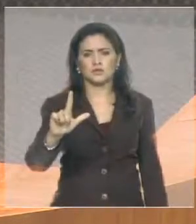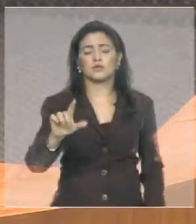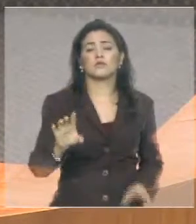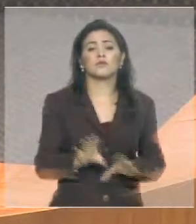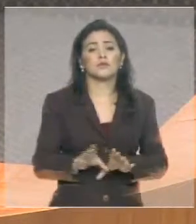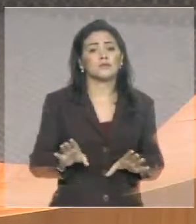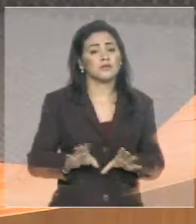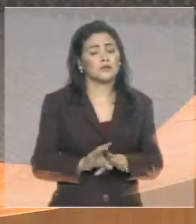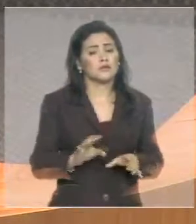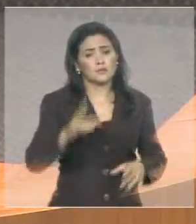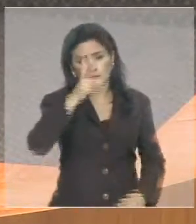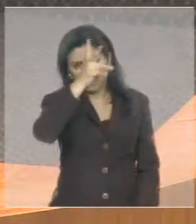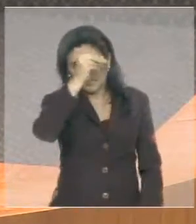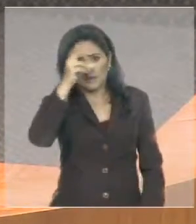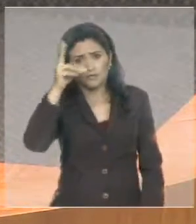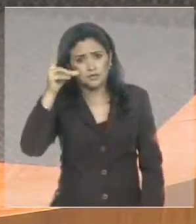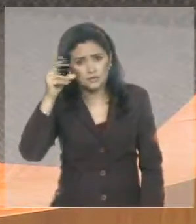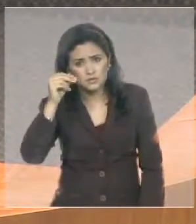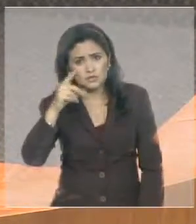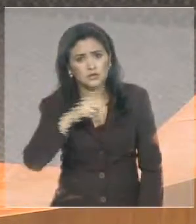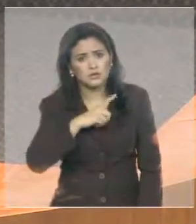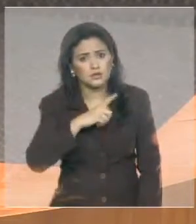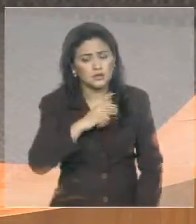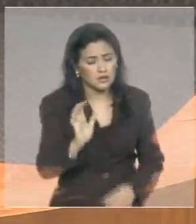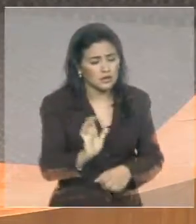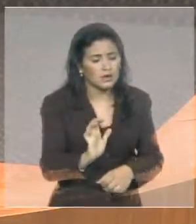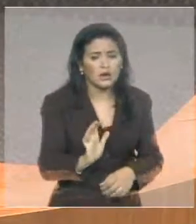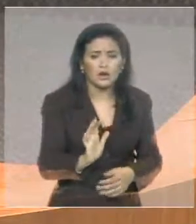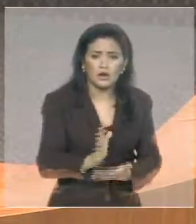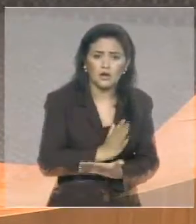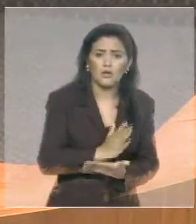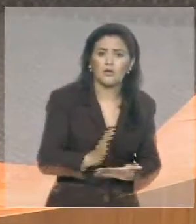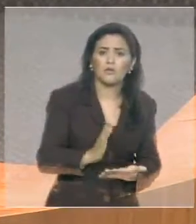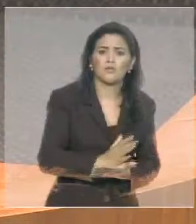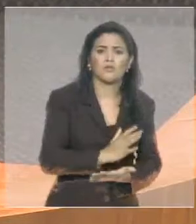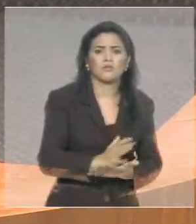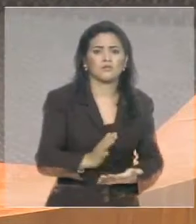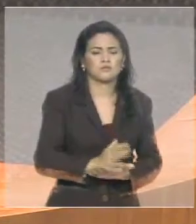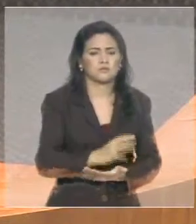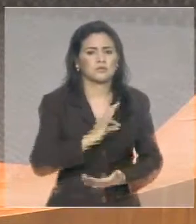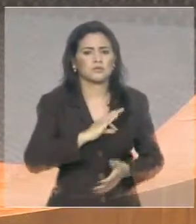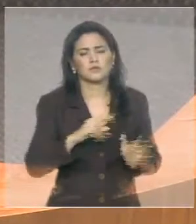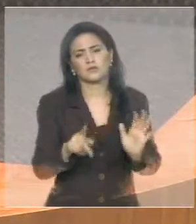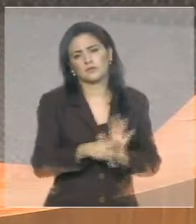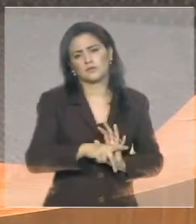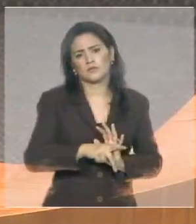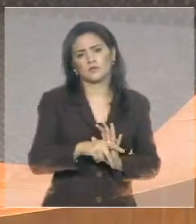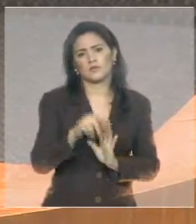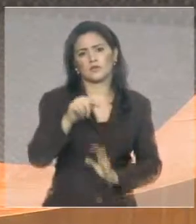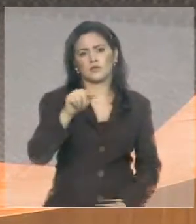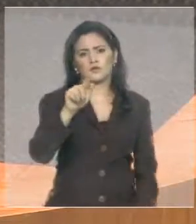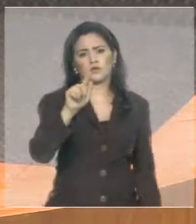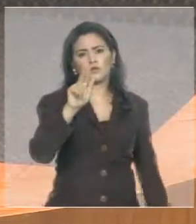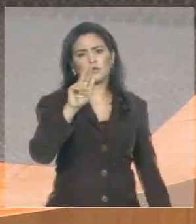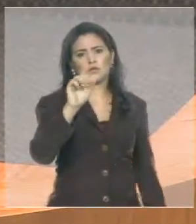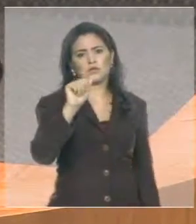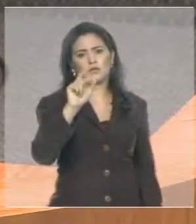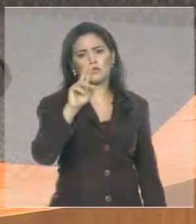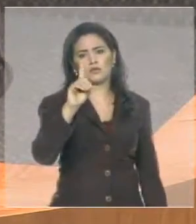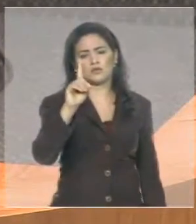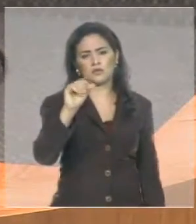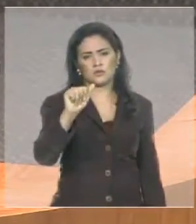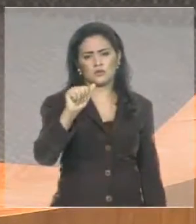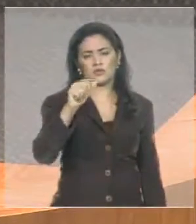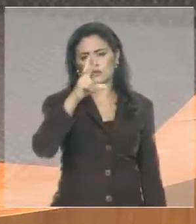capacidade realmente até de poder ter homens armados. Forças conjuntas realmente devem se unir em defesa da sociedade.